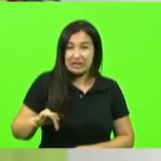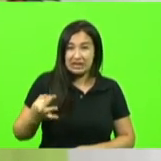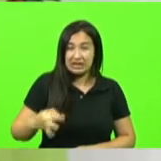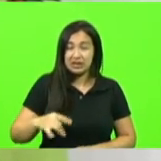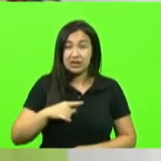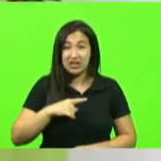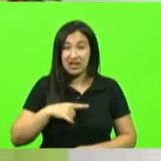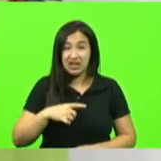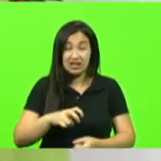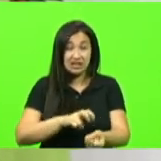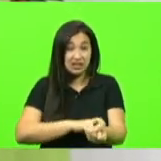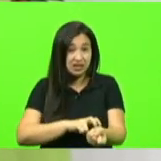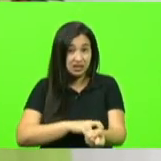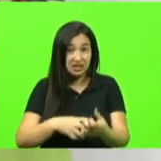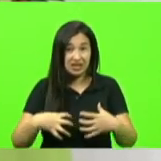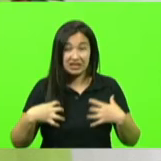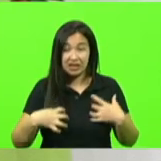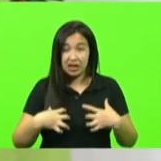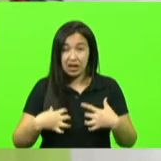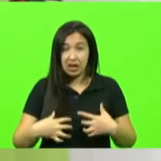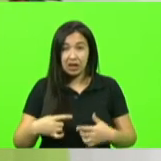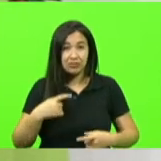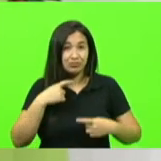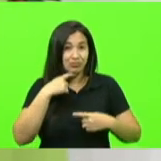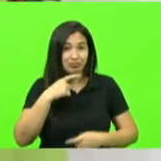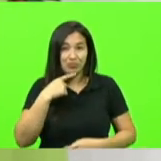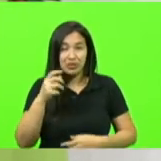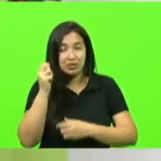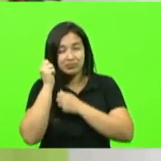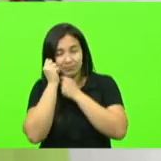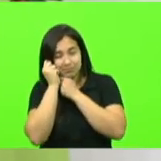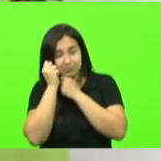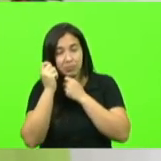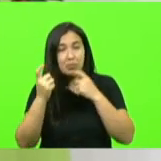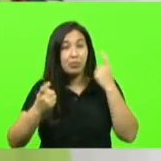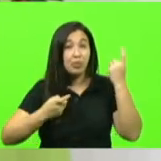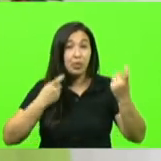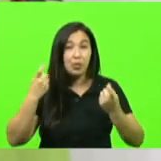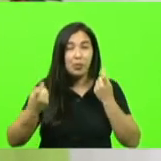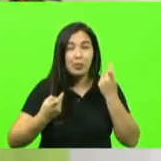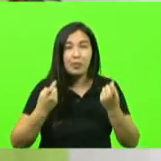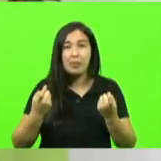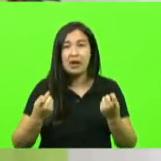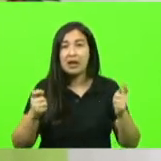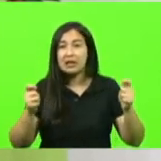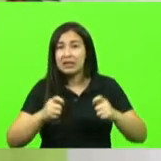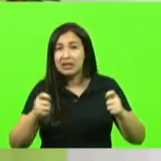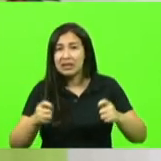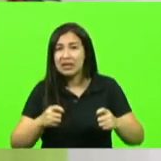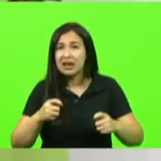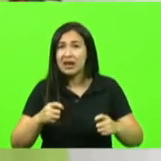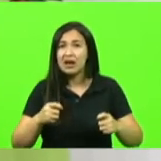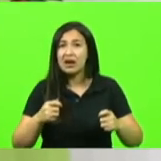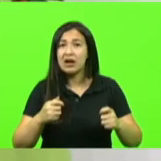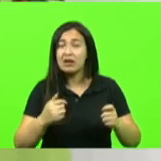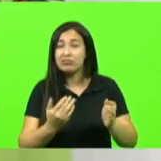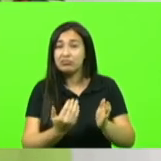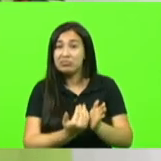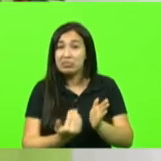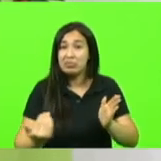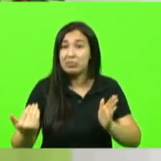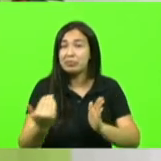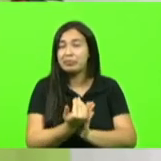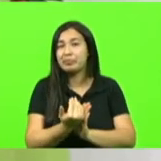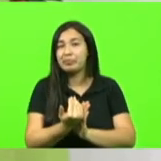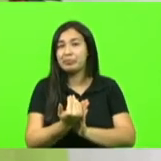estressada não conseguindo dormir preocupada se ela vai ampliar uma